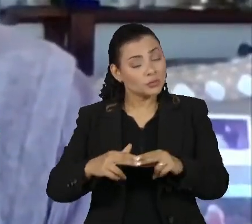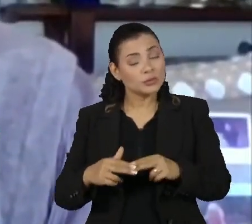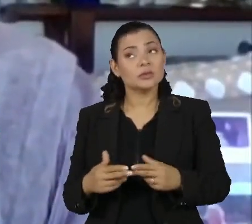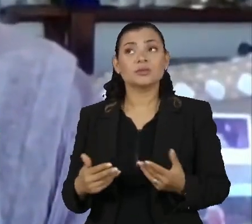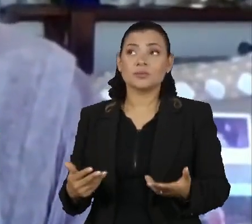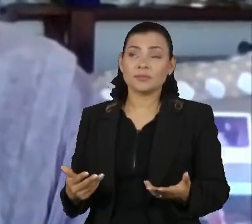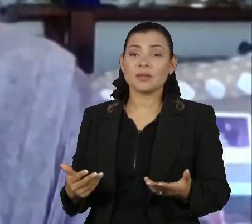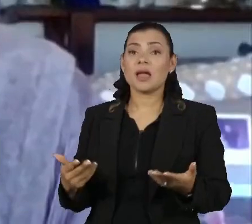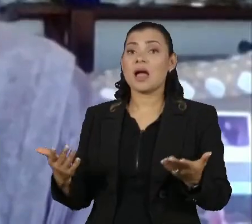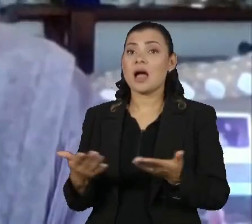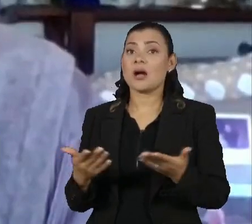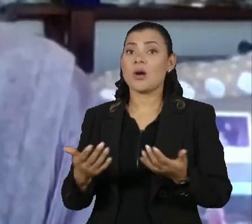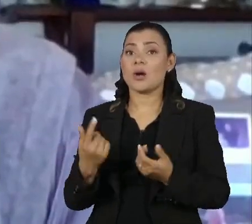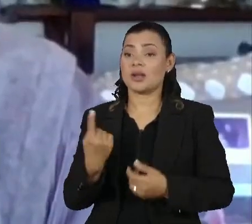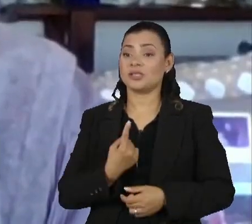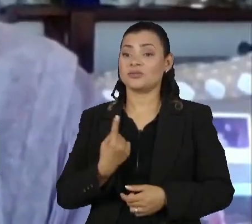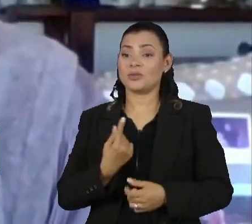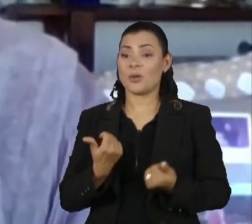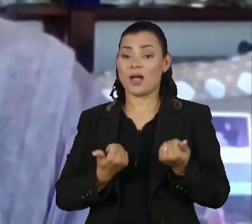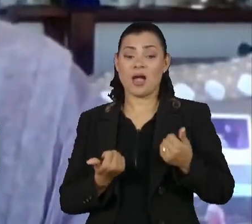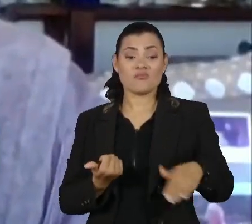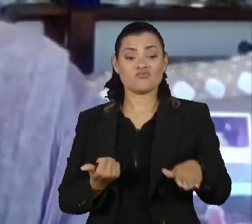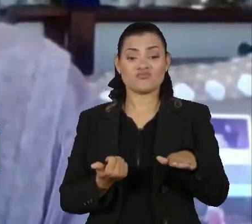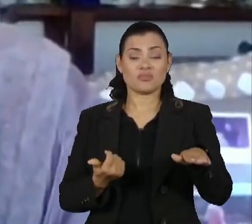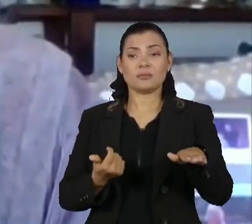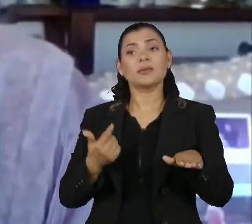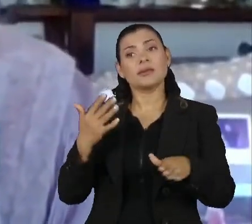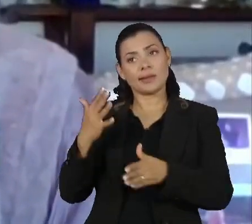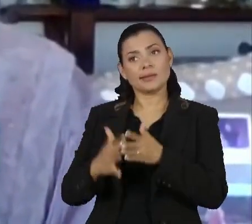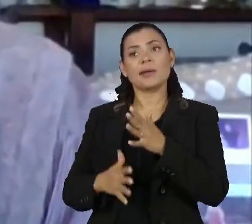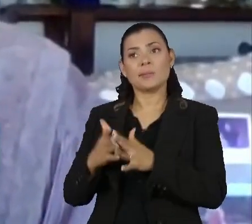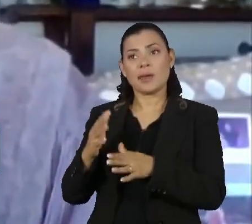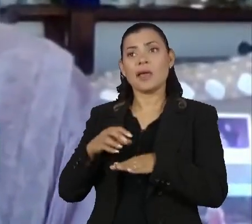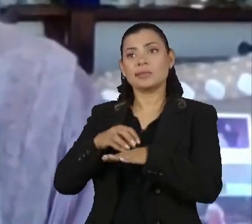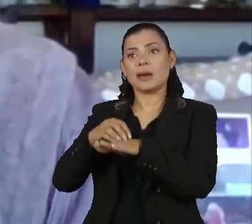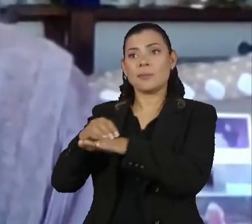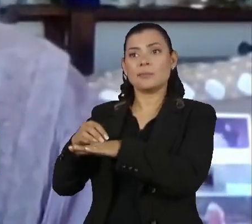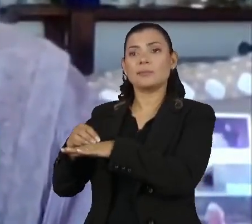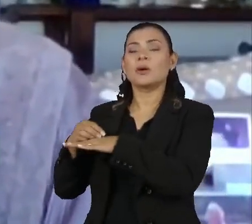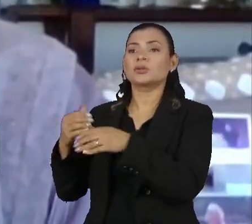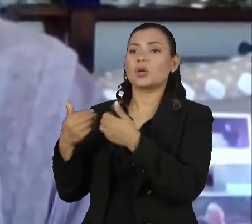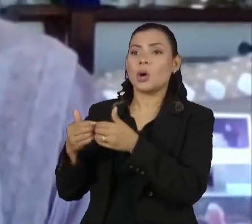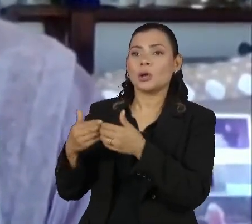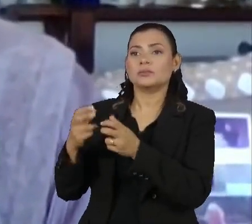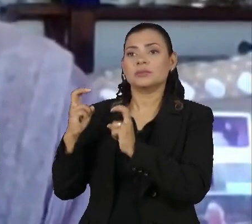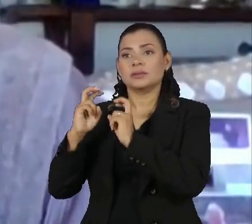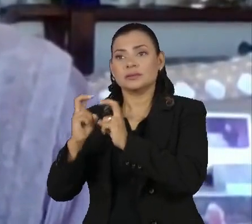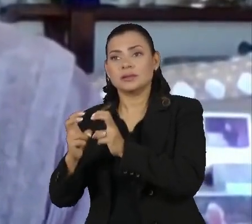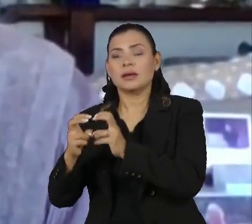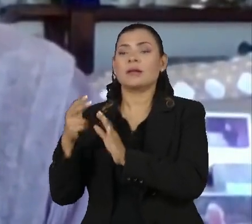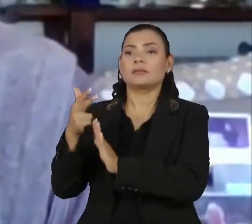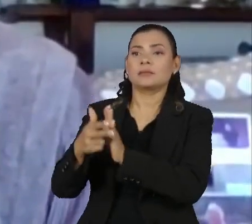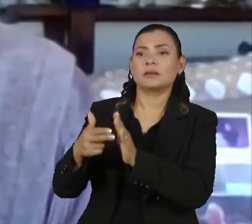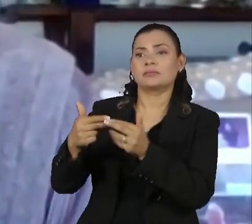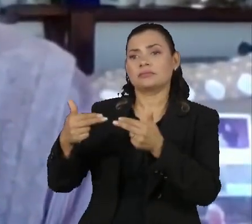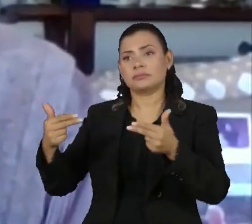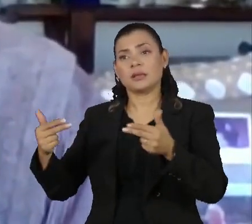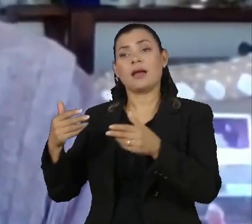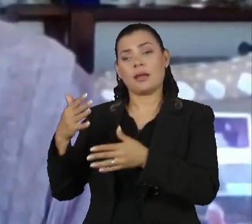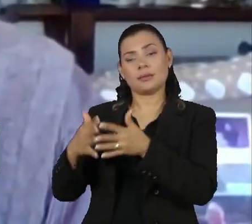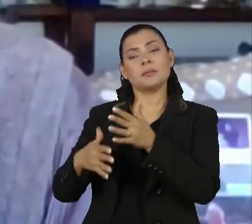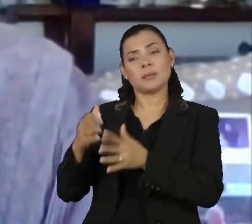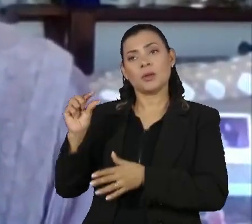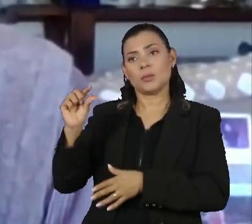mobilidade individual, atrapalhando os transportes coletivos, os meios coletivos de transporte,